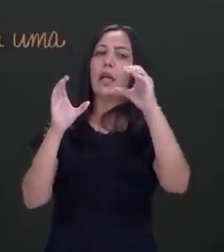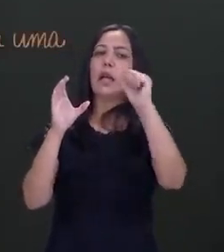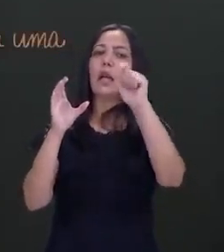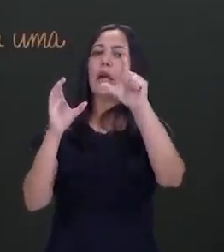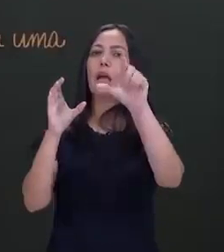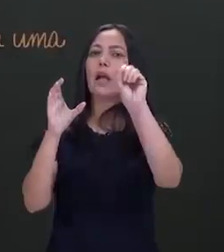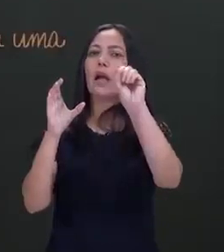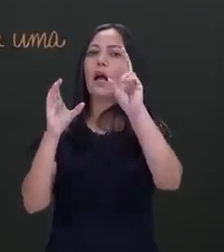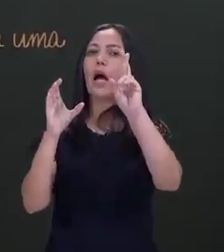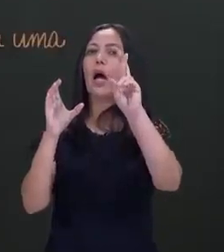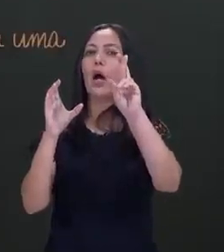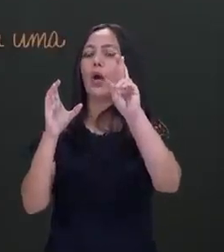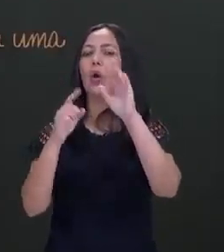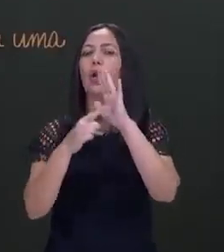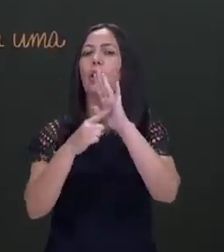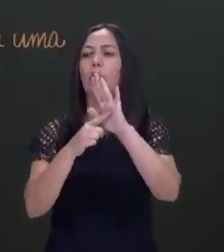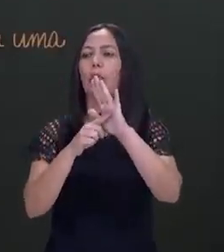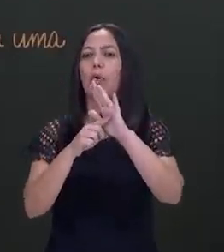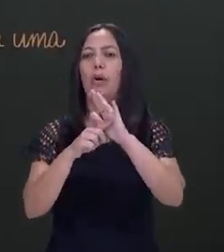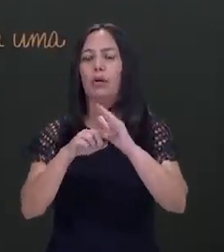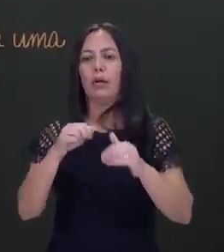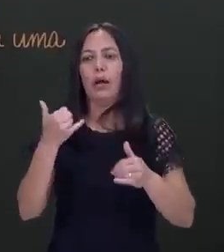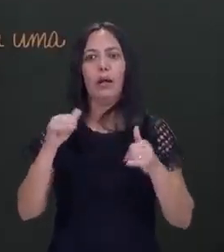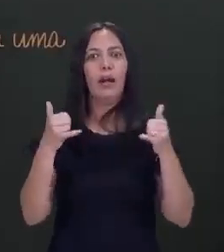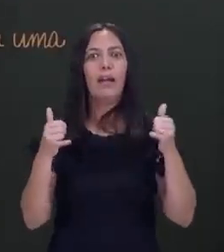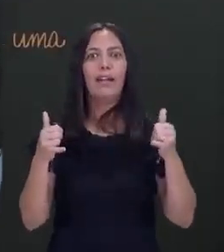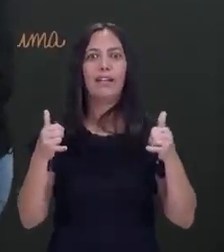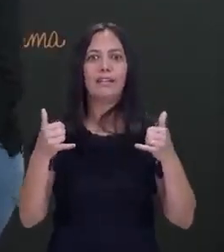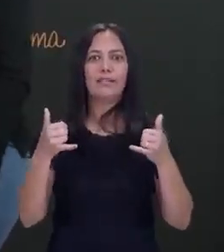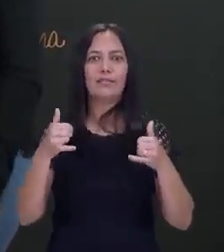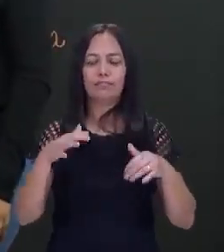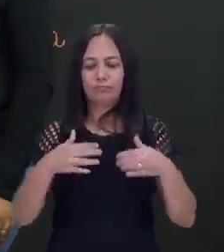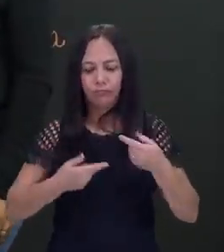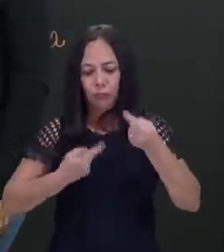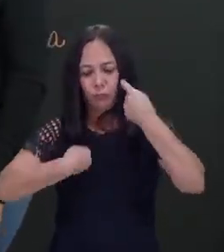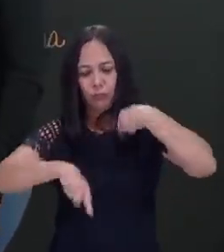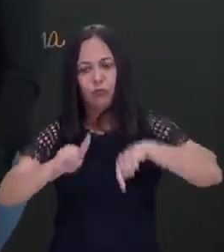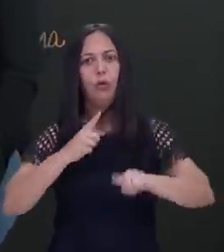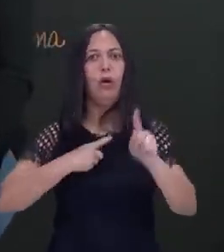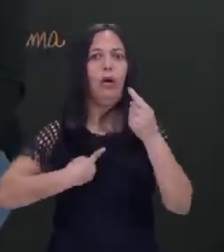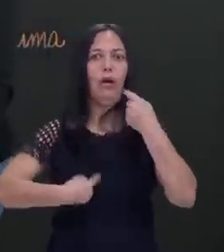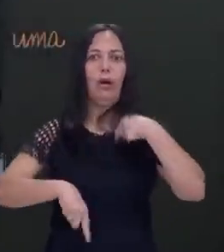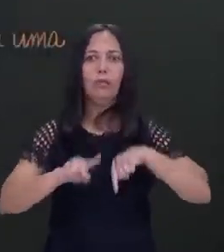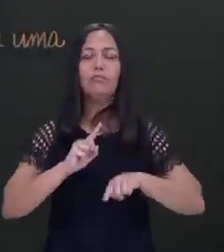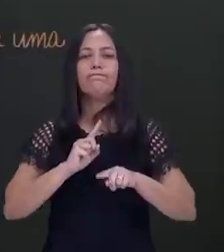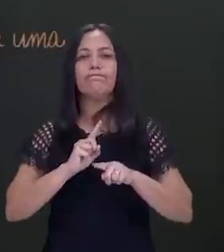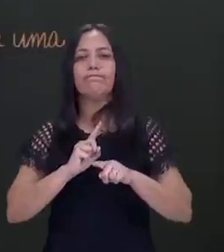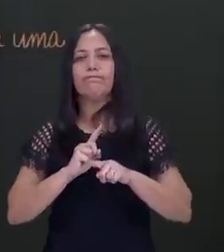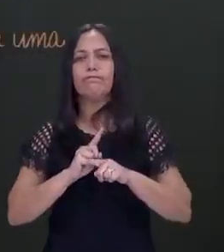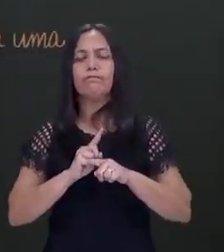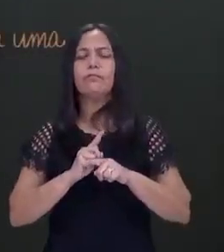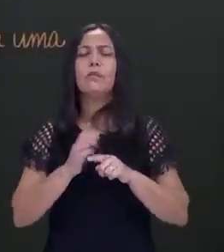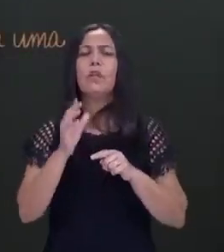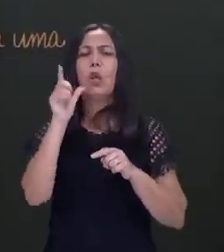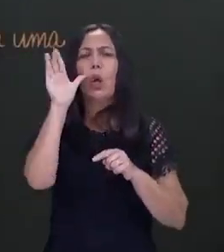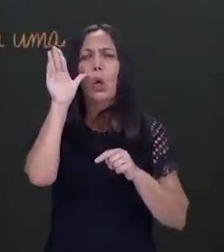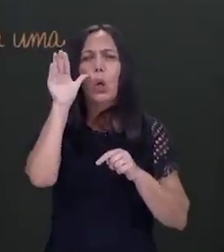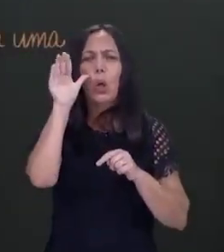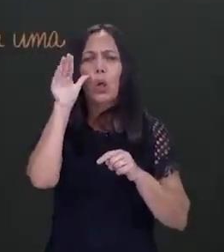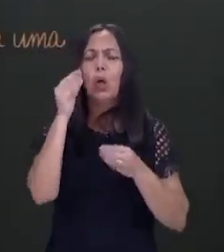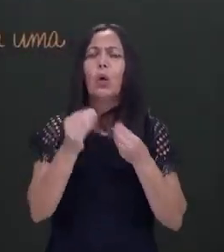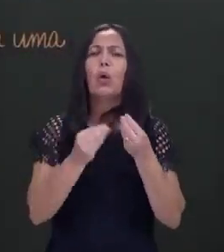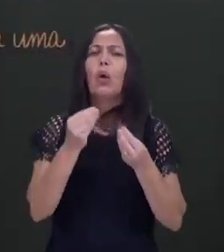eu estou falando de energia. E uma energia em trânsito. Você diz assim, que coisa curiosa. Está